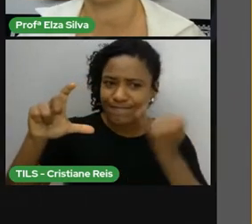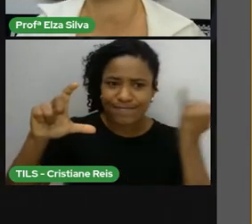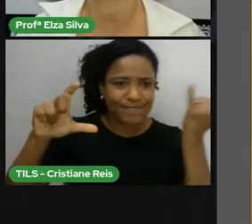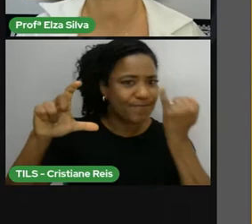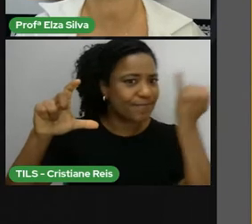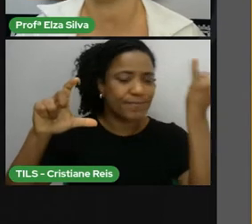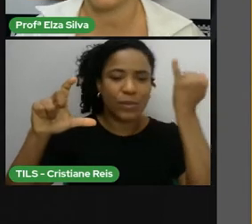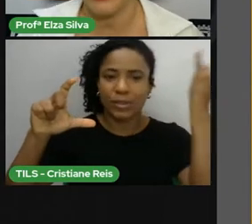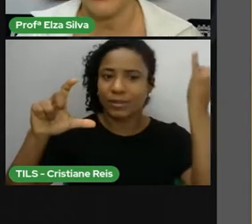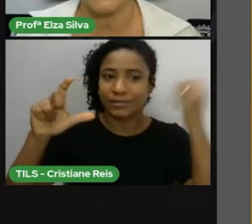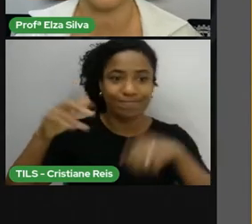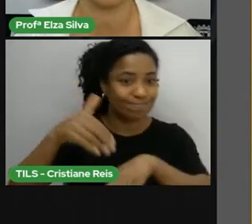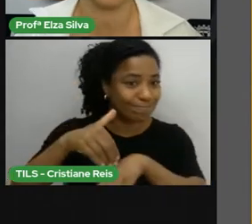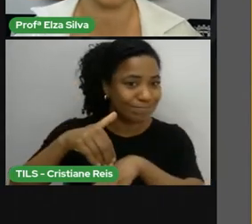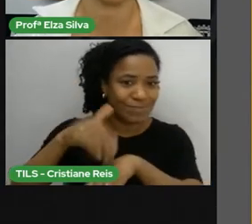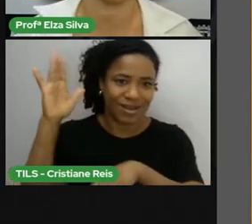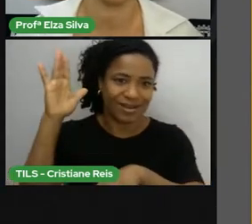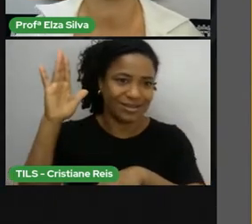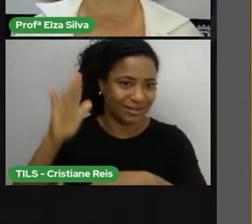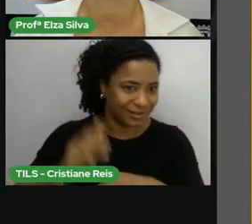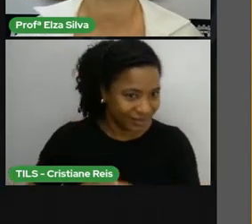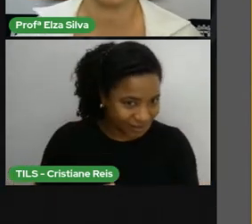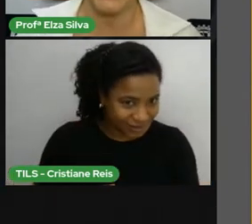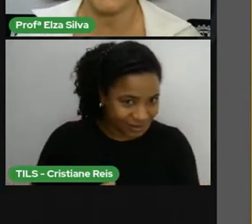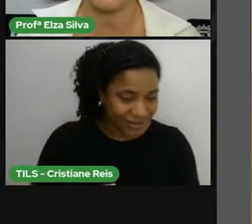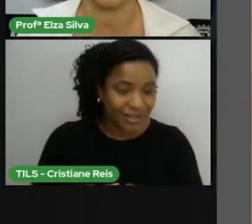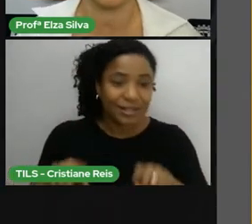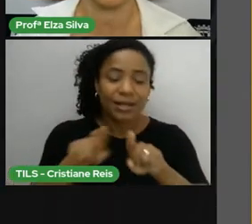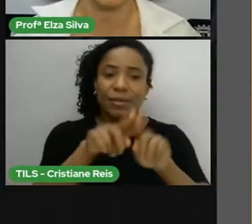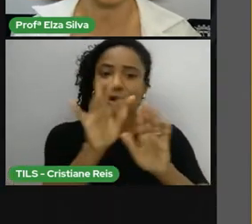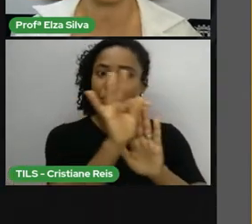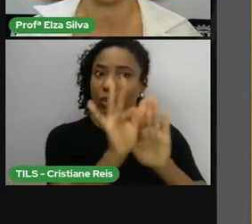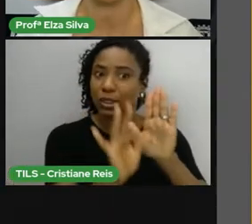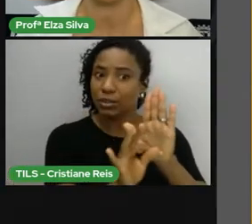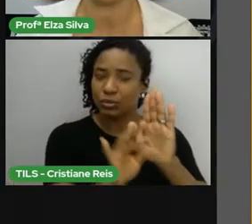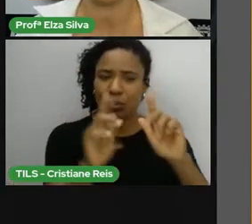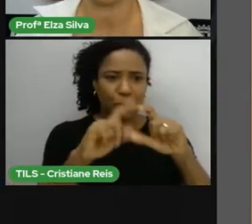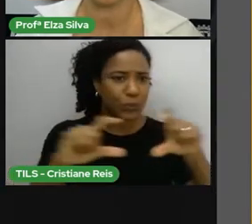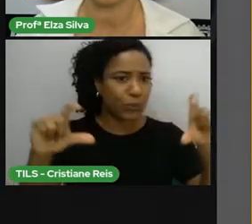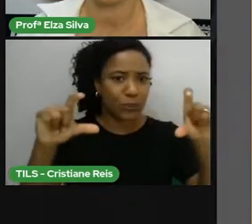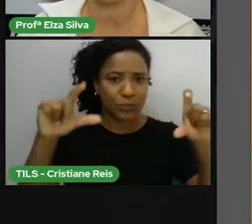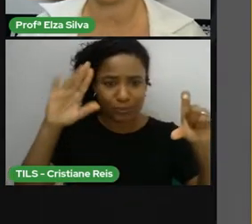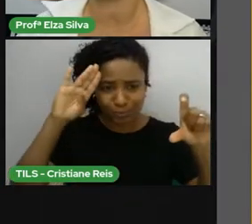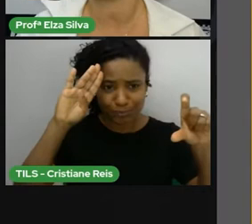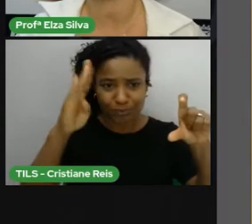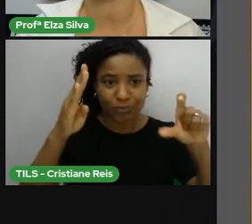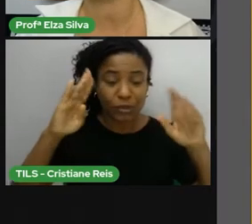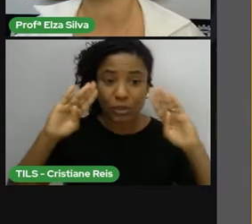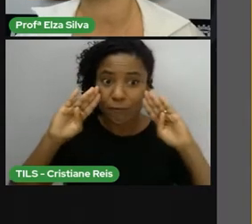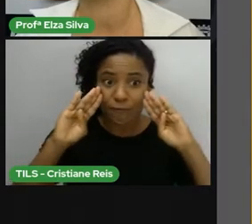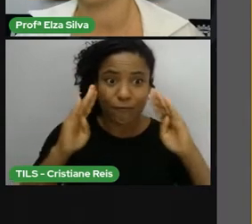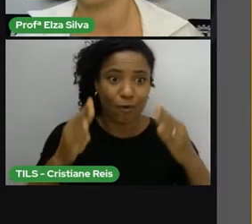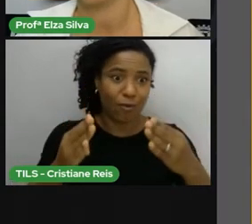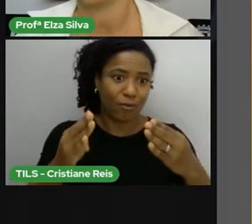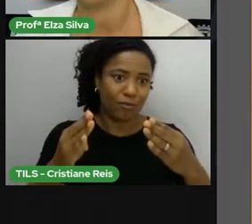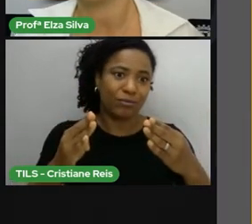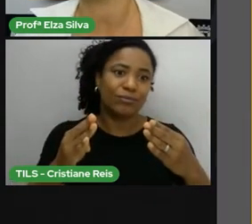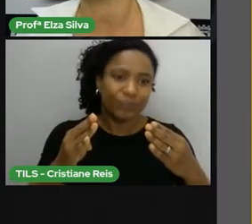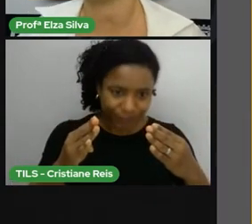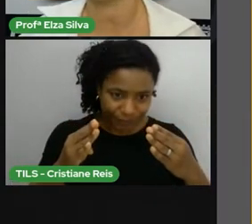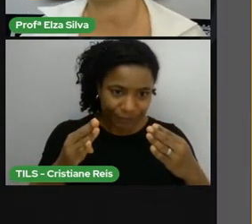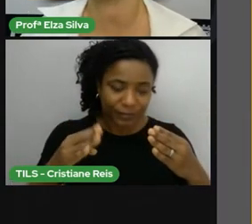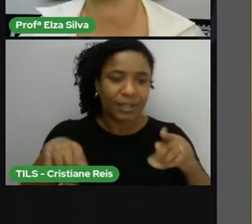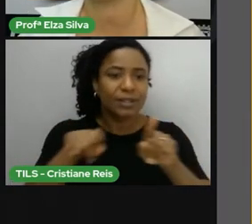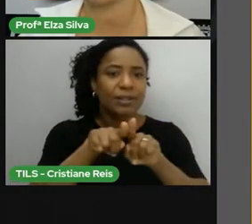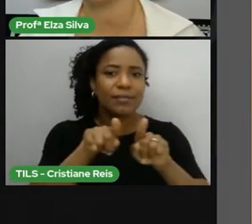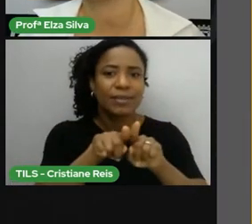palavra, ela precisa ter uma ênfase no texto, um destaque no texto. E a frequência também, com que